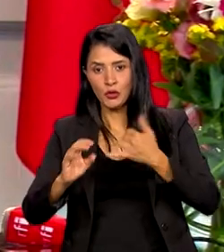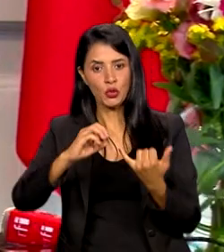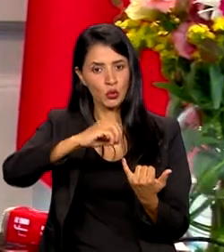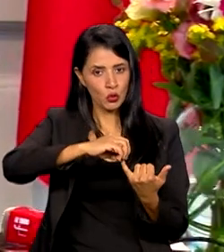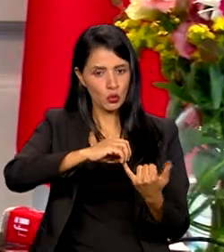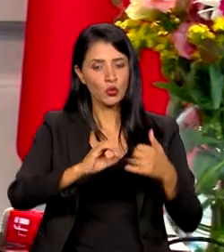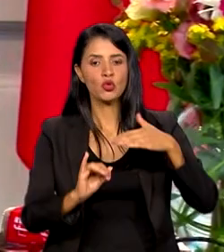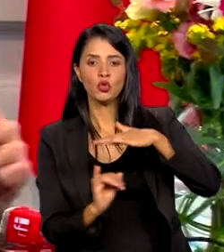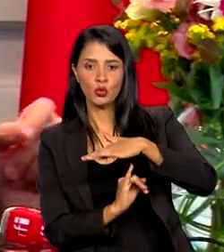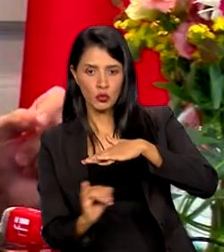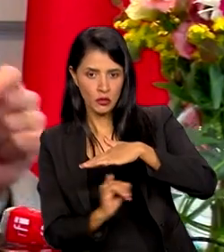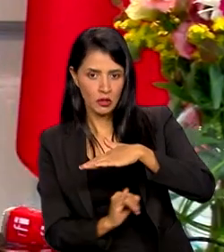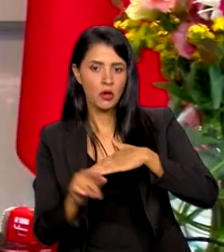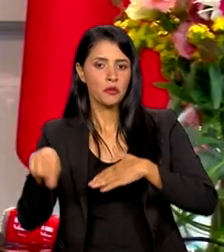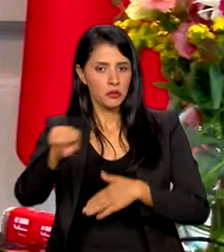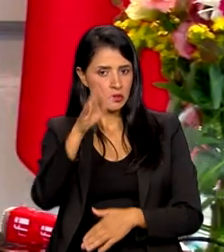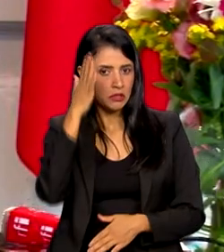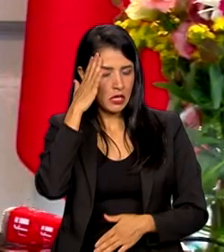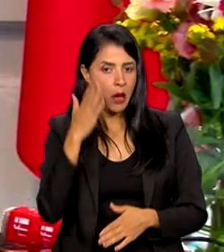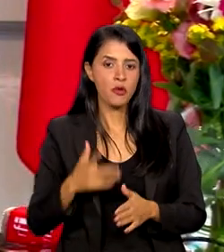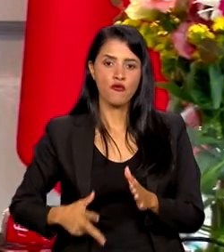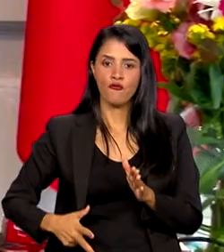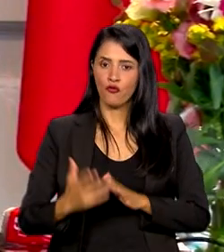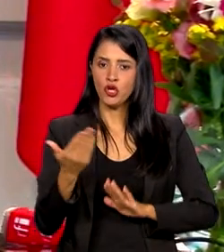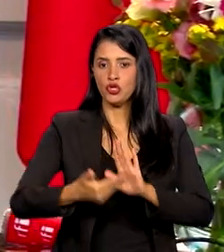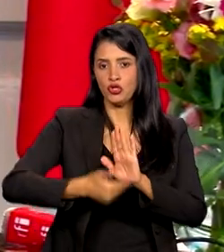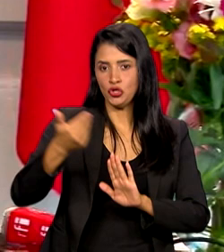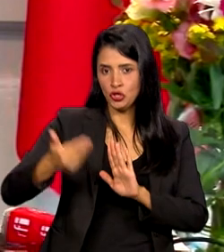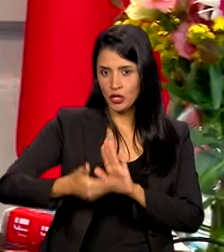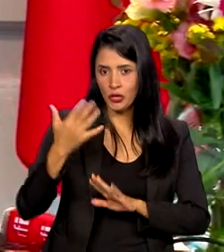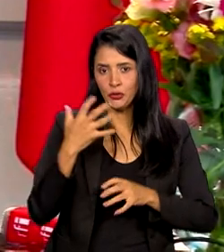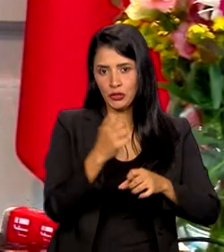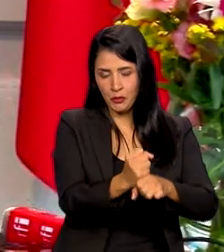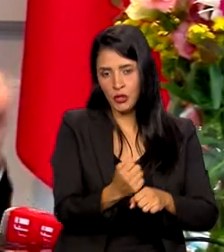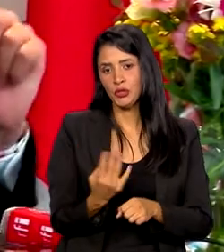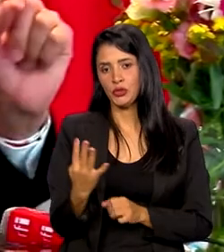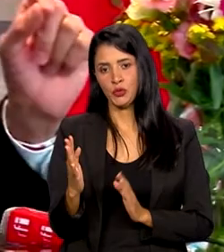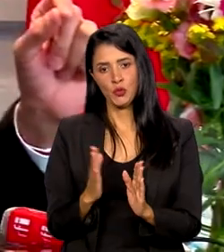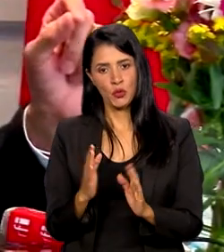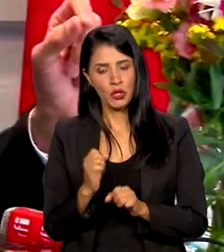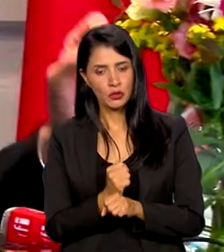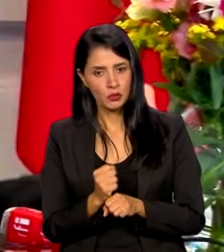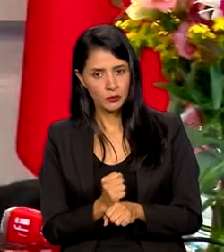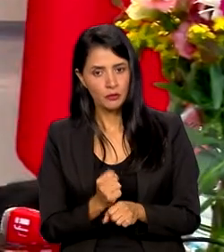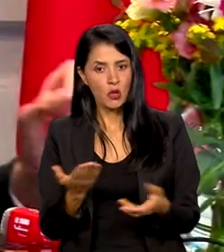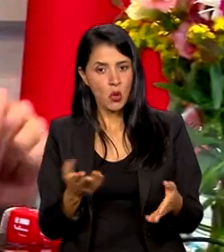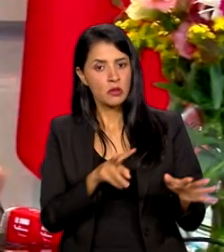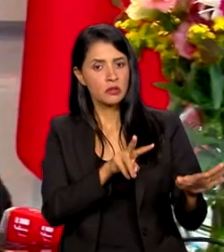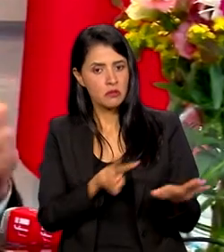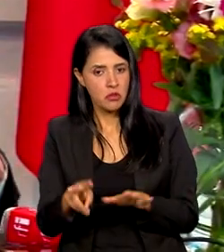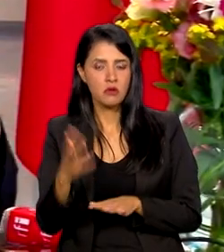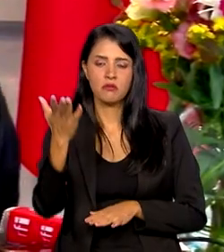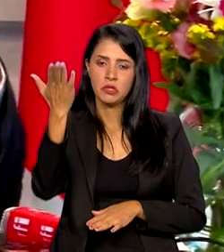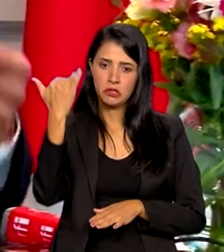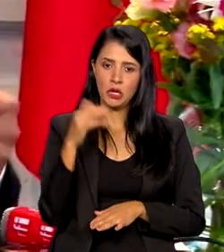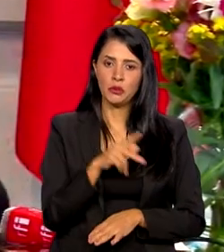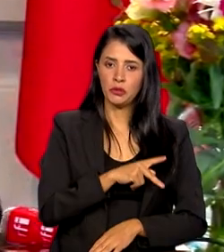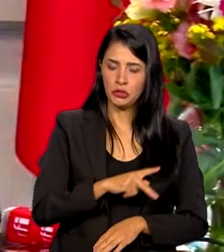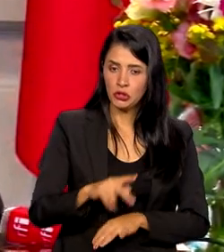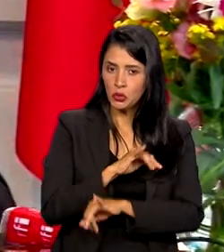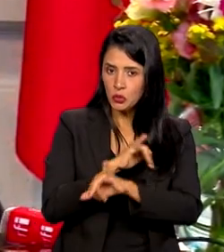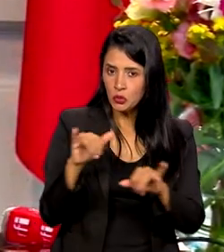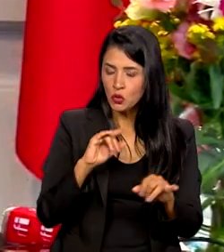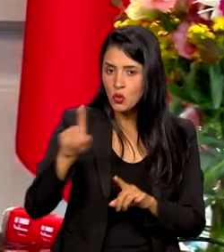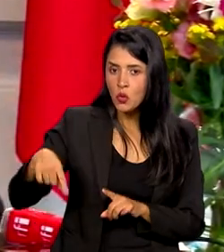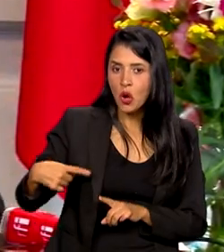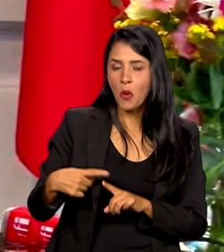Os senhores sabem que foram cortados os orçamentos das universidades nos últimos quatro anos. Agora, semana passada, o presidente anunciou um aumento